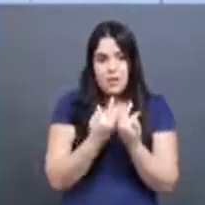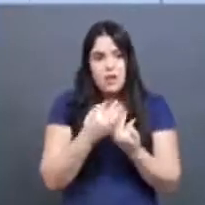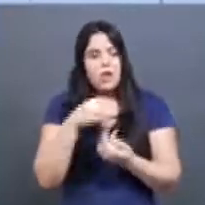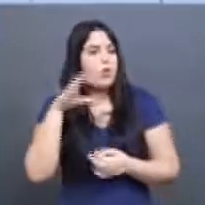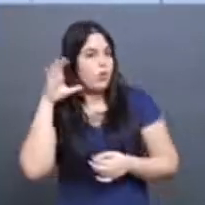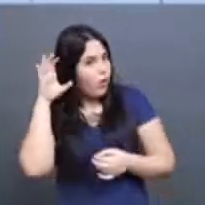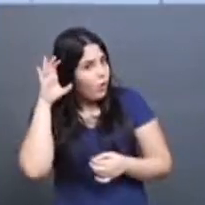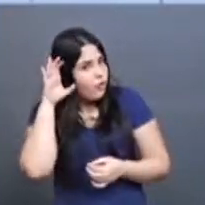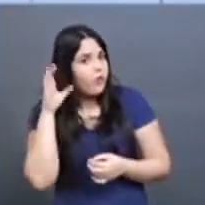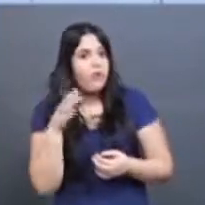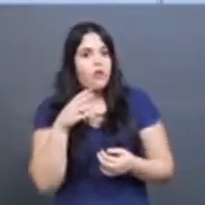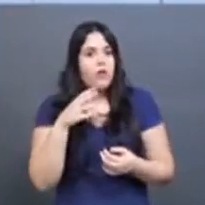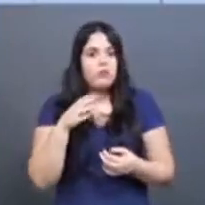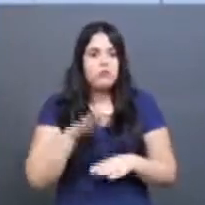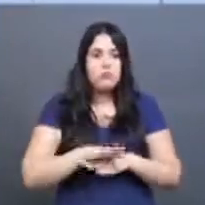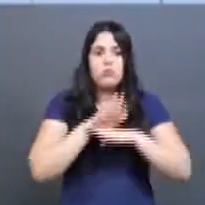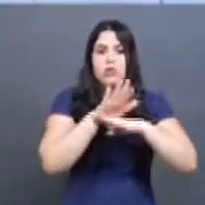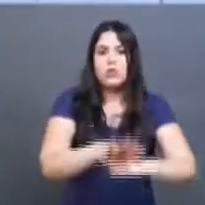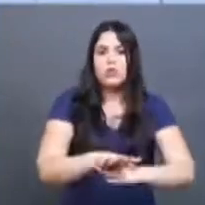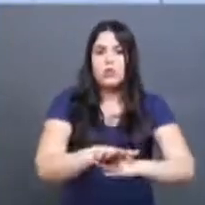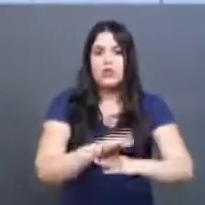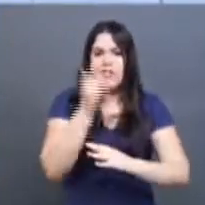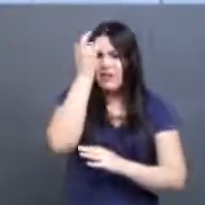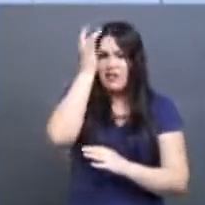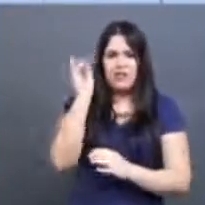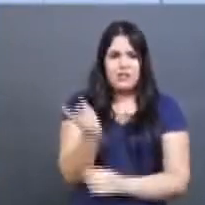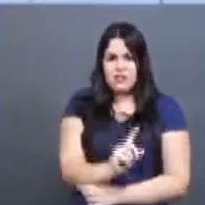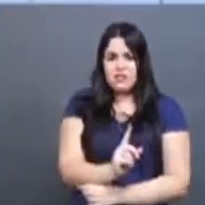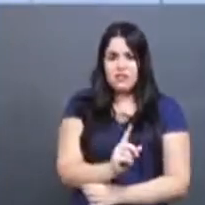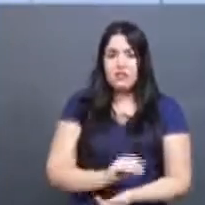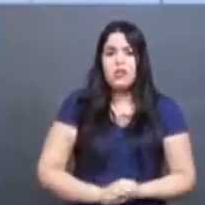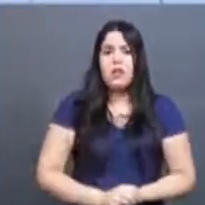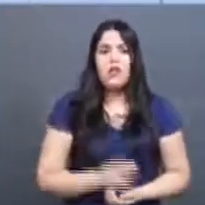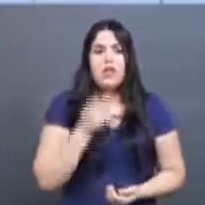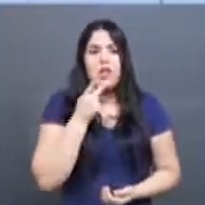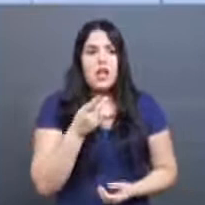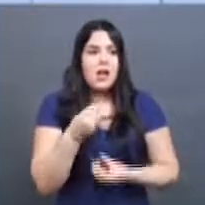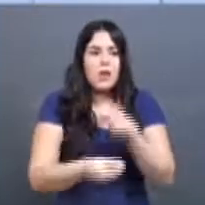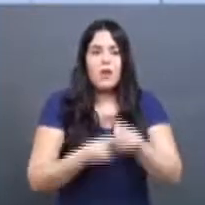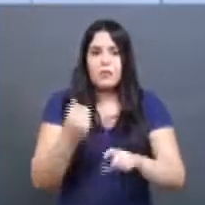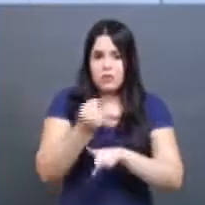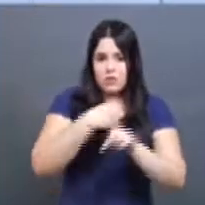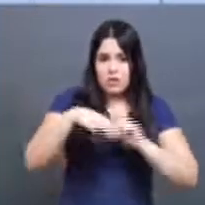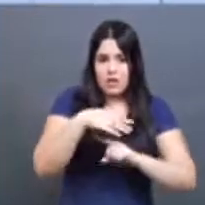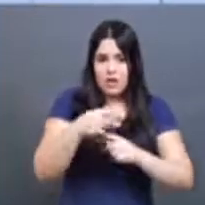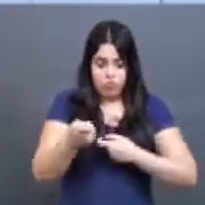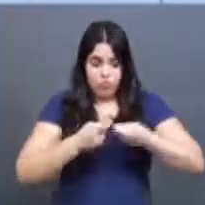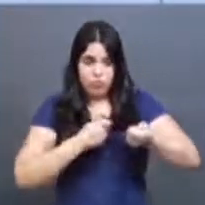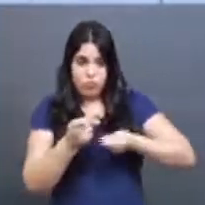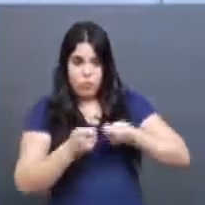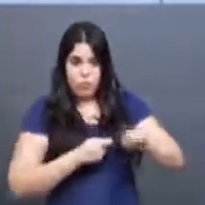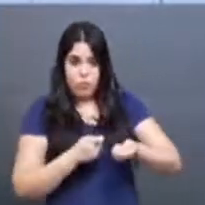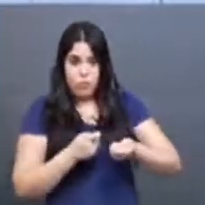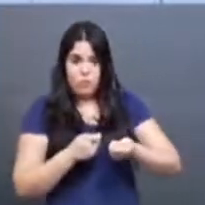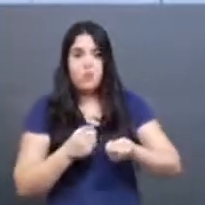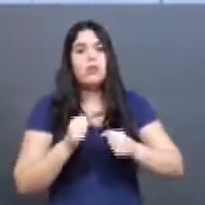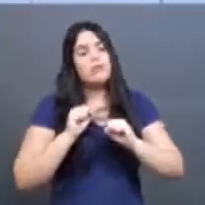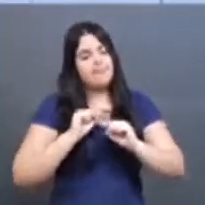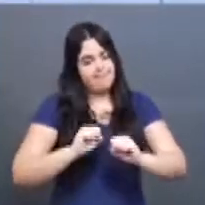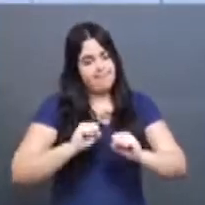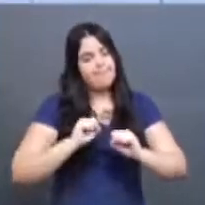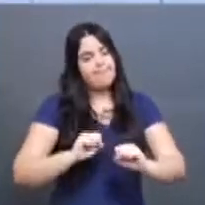ambiente acolhedor, porque realmente não é fácil mesmo. Essa questão social que a gente vive, econômica, pode levar